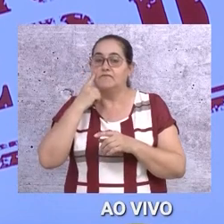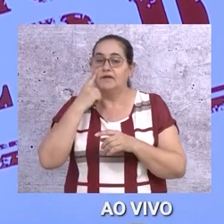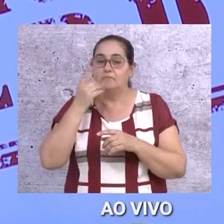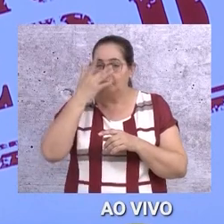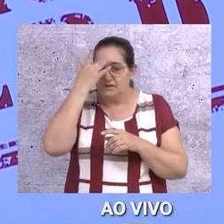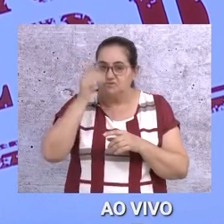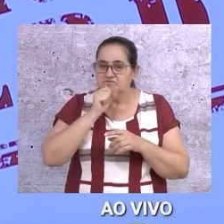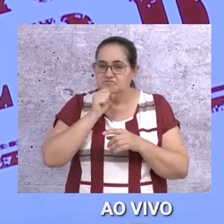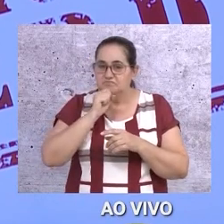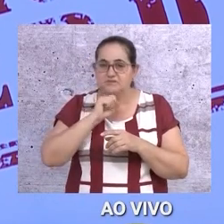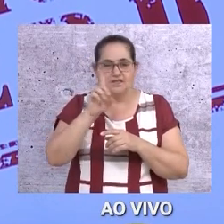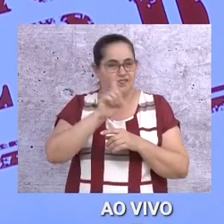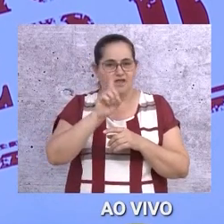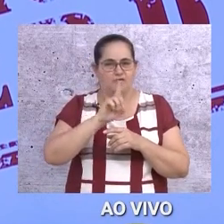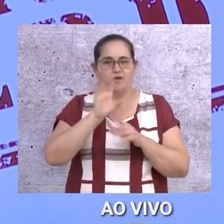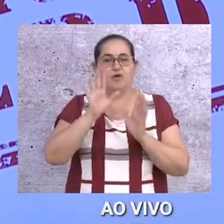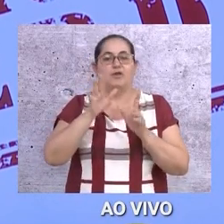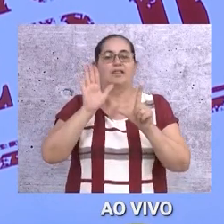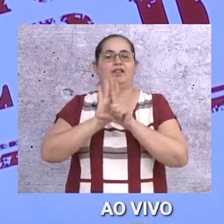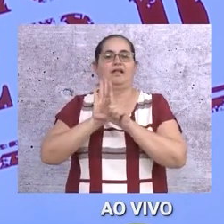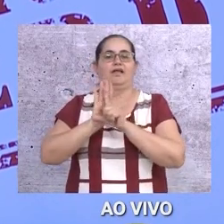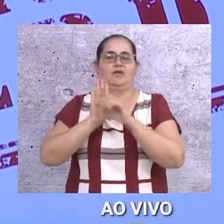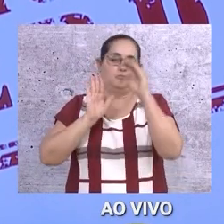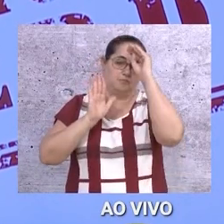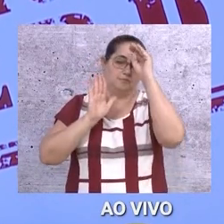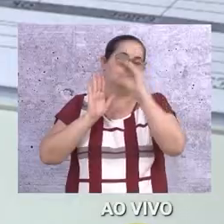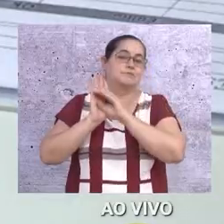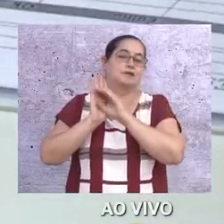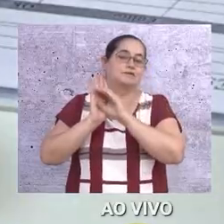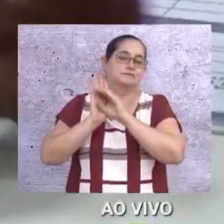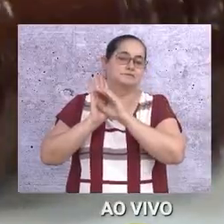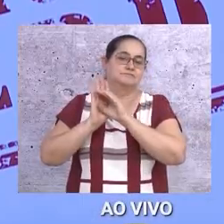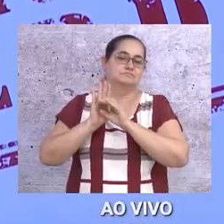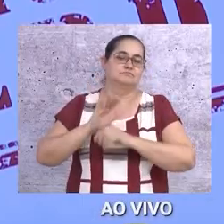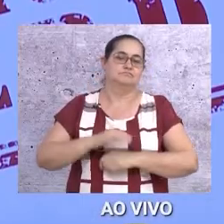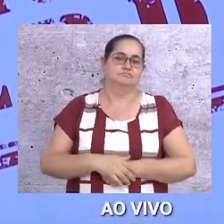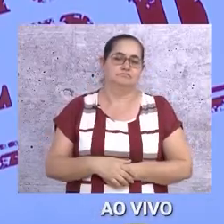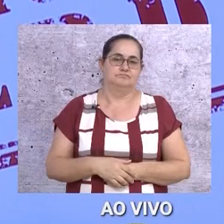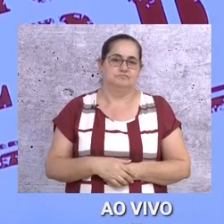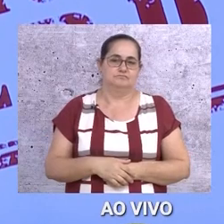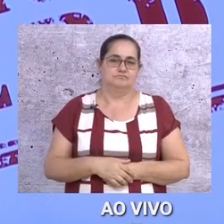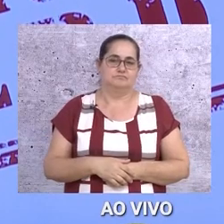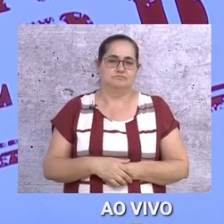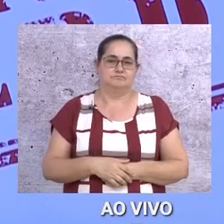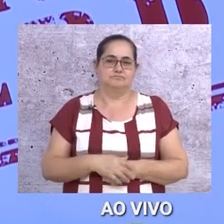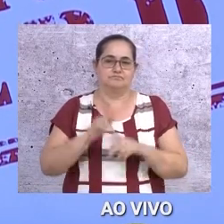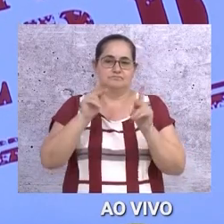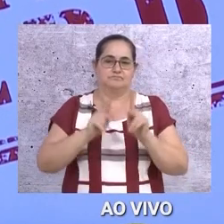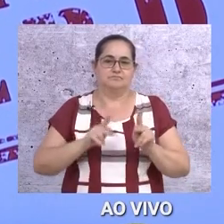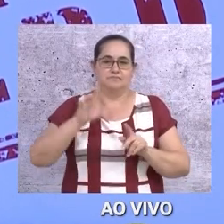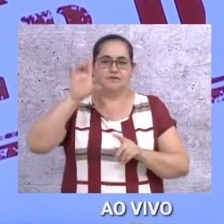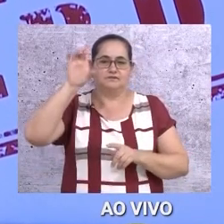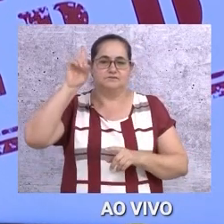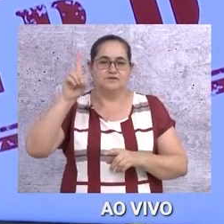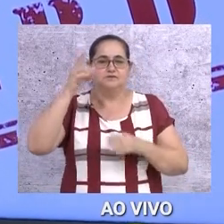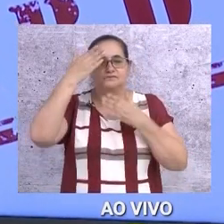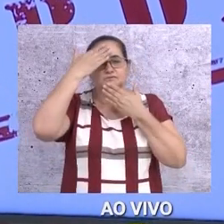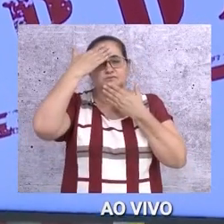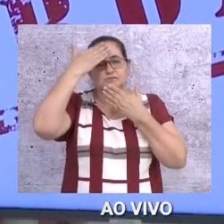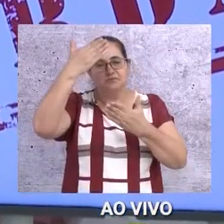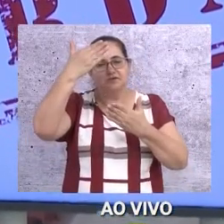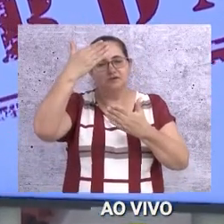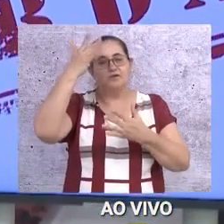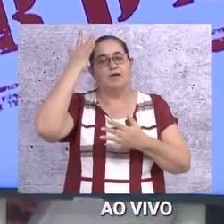Ninguém vai desdenhar vocês mais não. Agora é com a lei. Agora é com a autoridade, tá bom? Então, paz de Deus, muito obrigado.